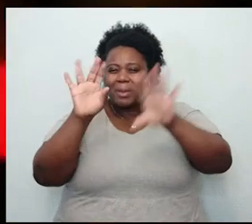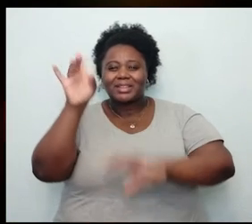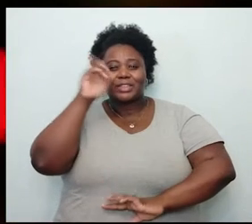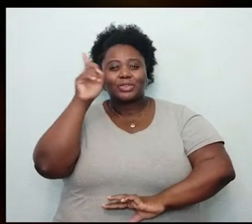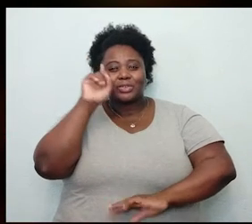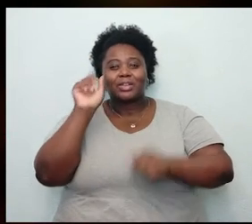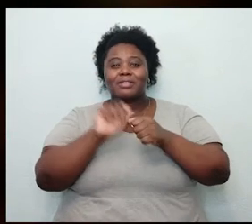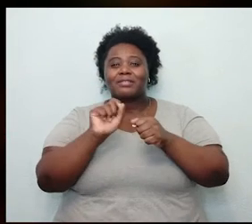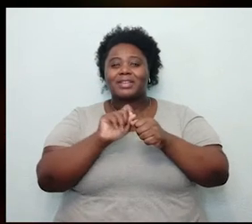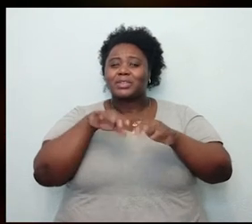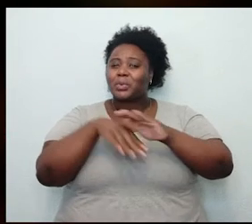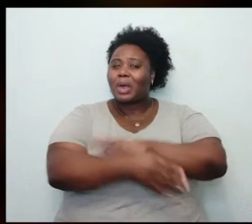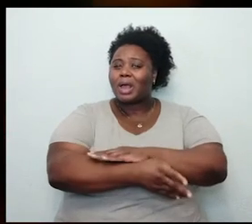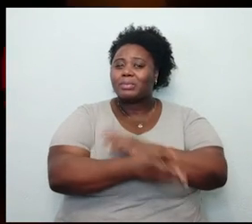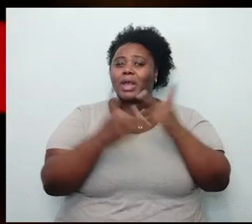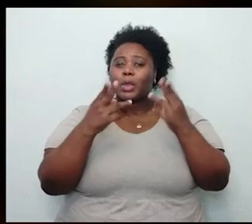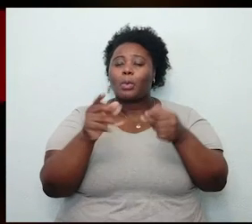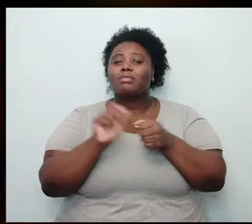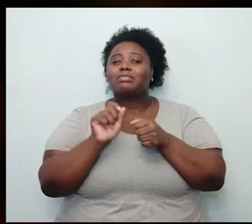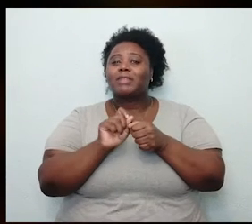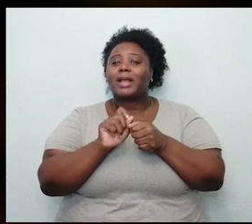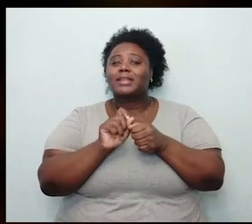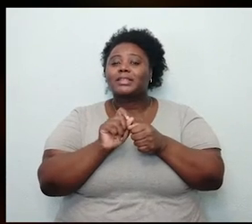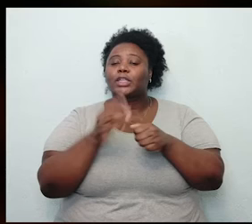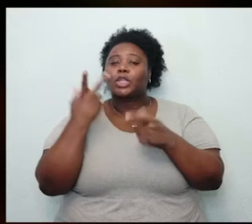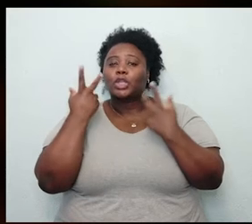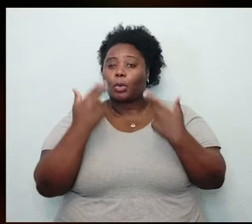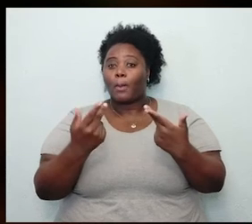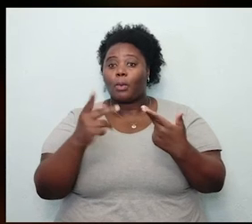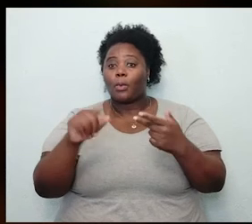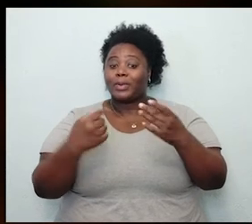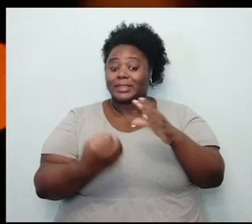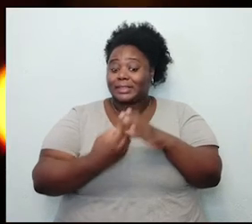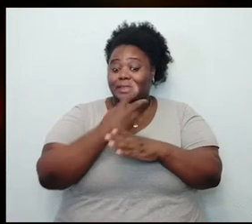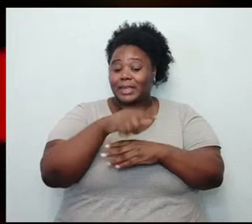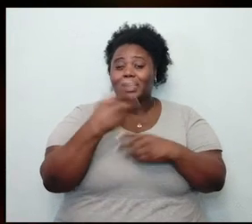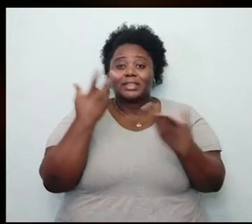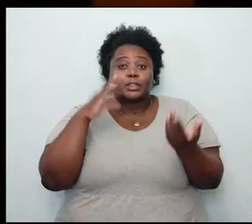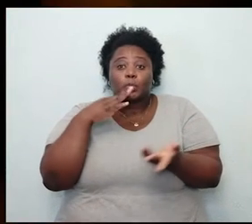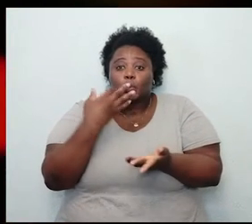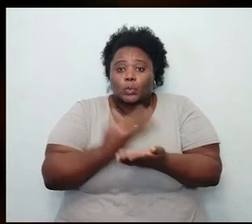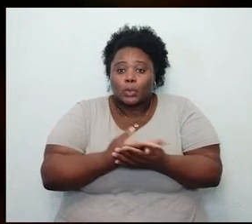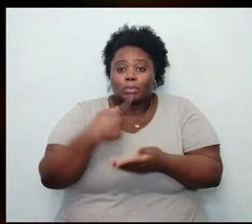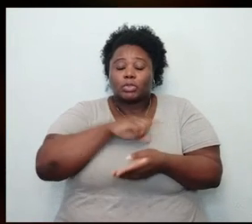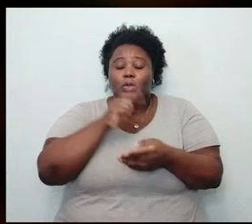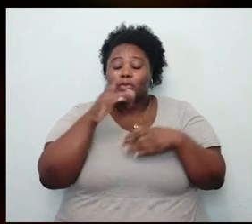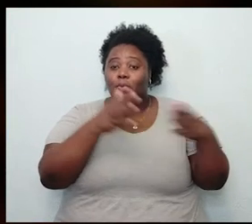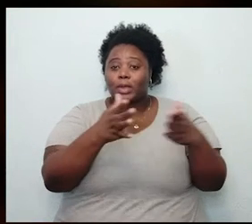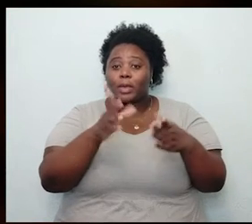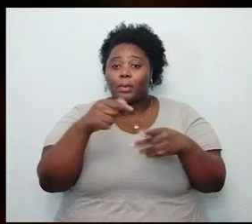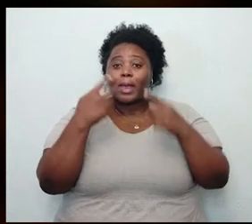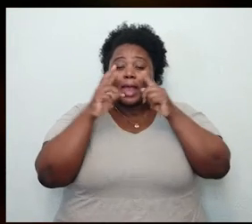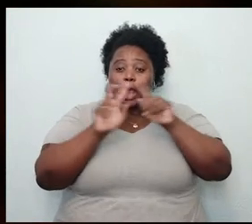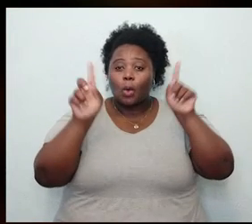Fazendo hábitos como se fazem manias. Das nascentes misteriosas dos nossos rios, olhos d